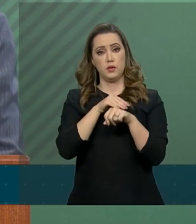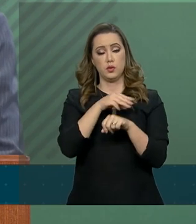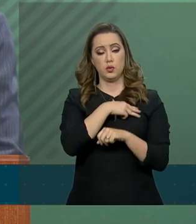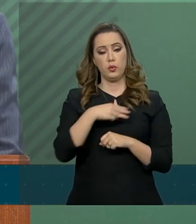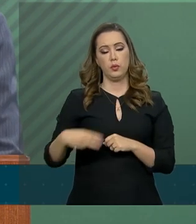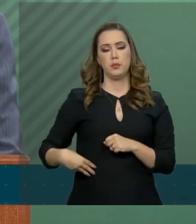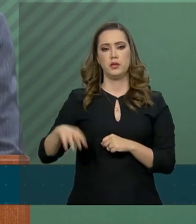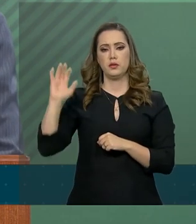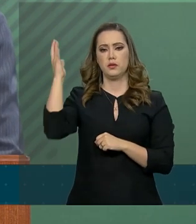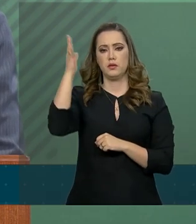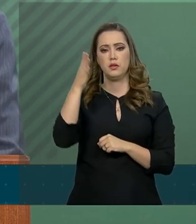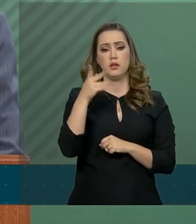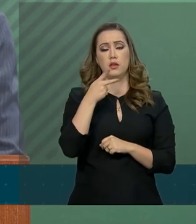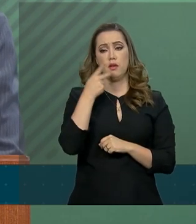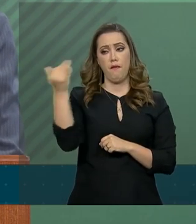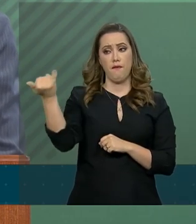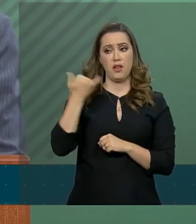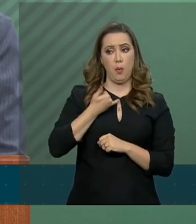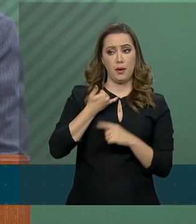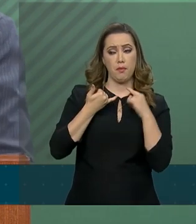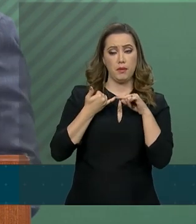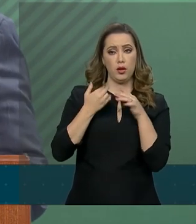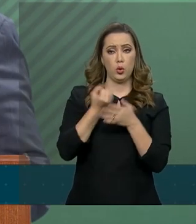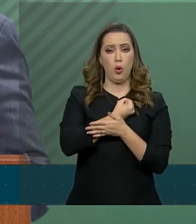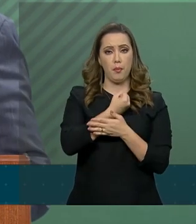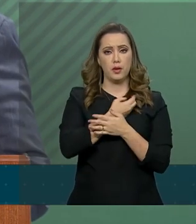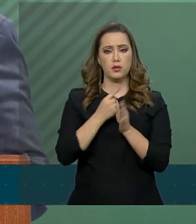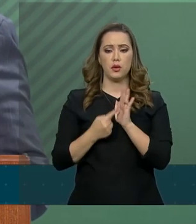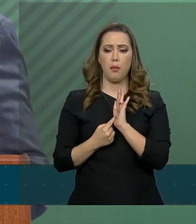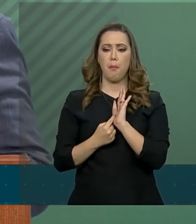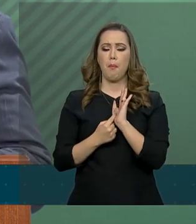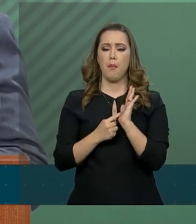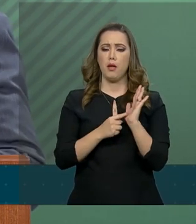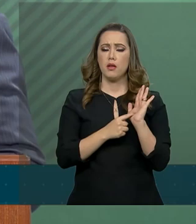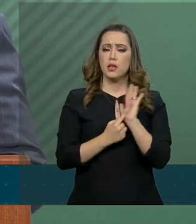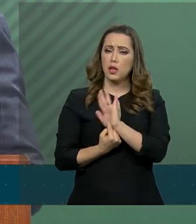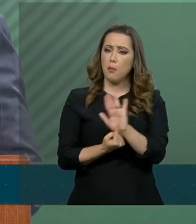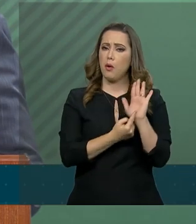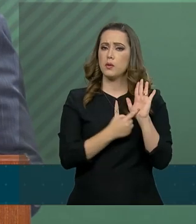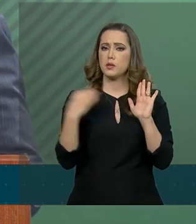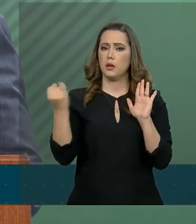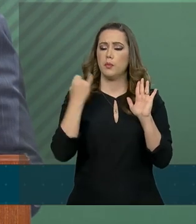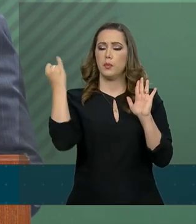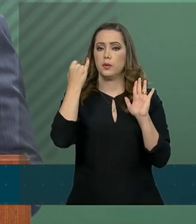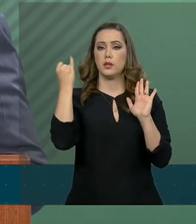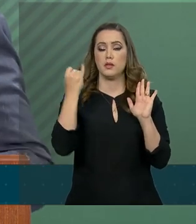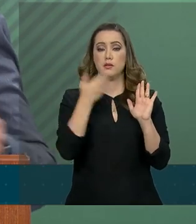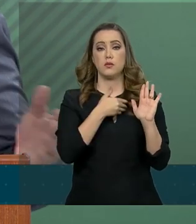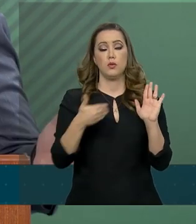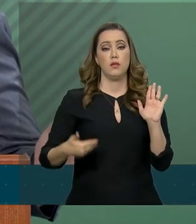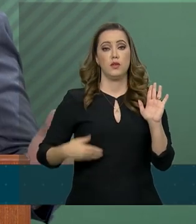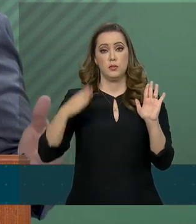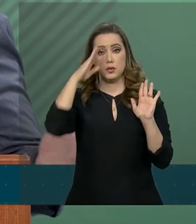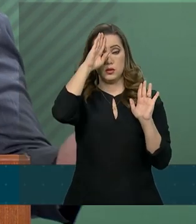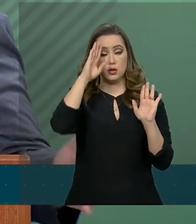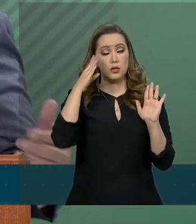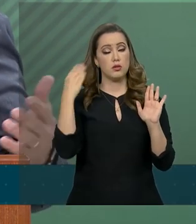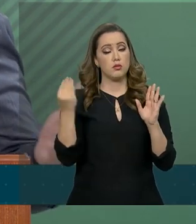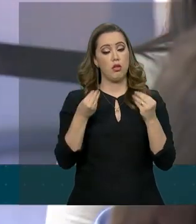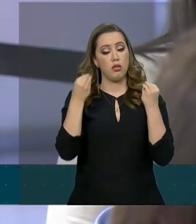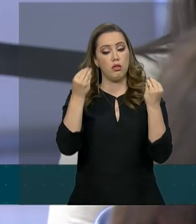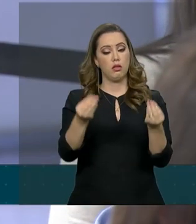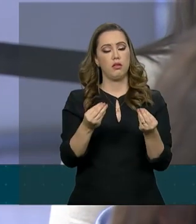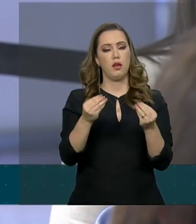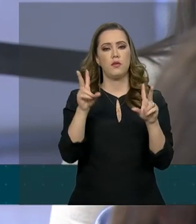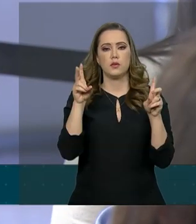adiantou alguns dados que mostram a importância que o governo do presidente Bolsonaro tem dado a esse tema. Afinal, a imprensa